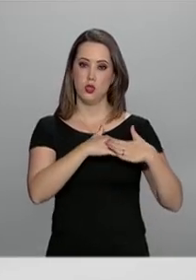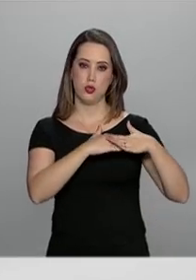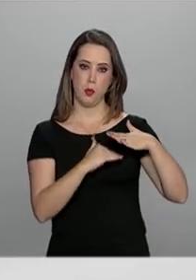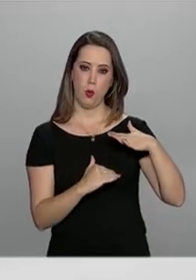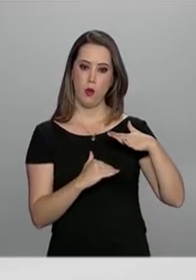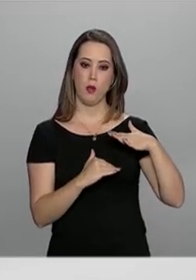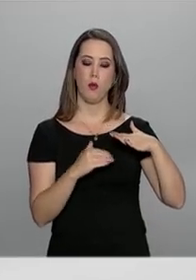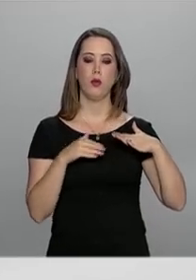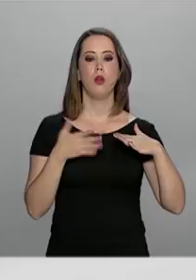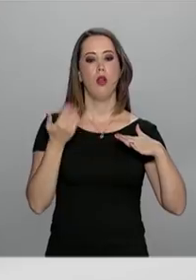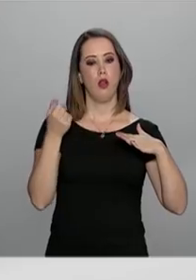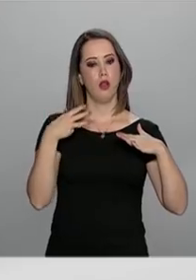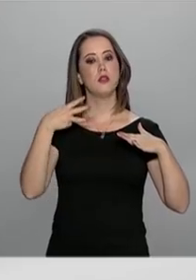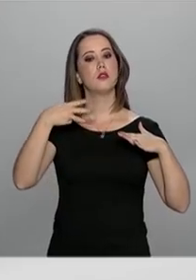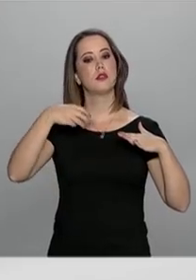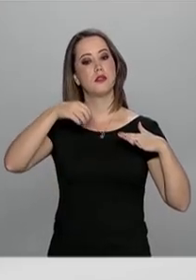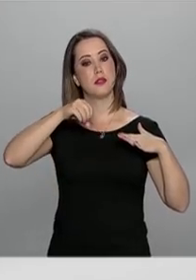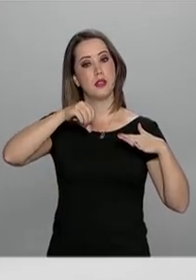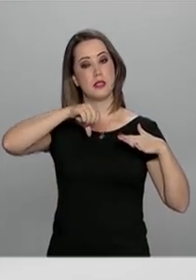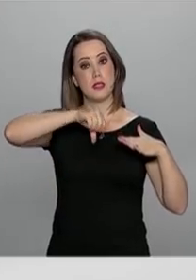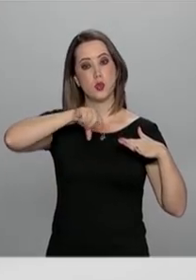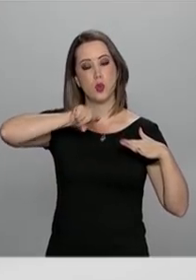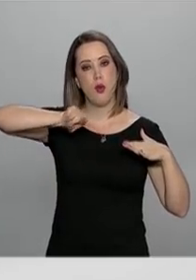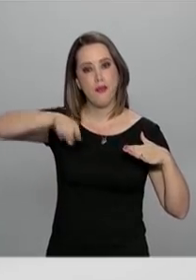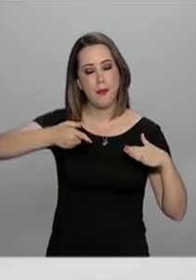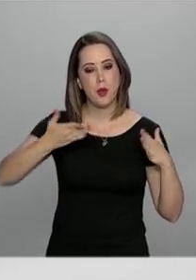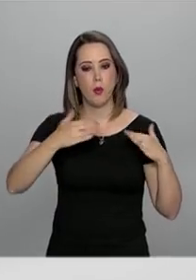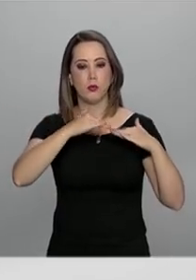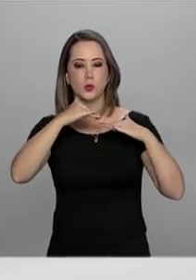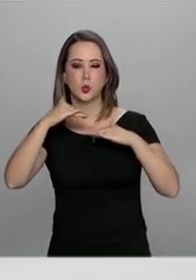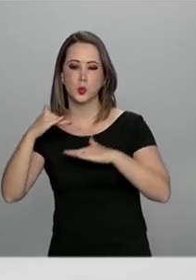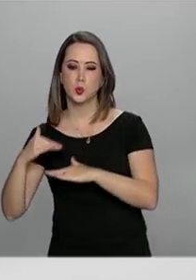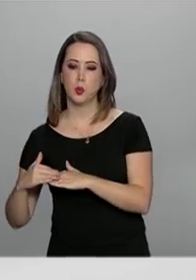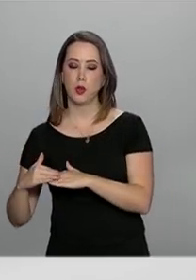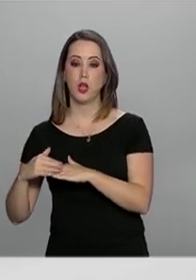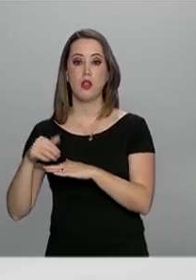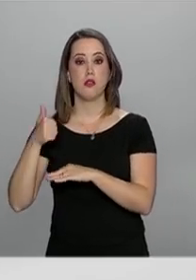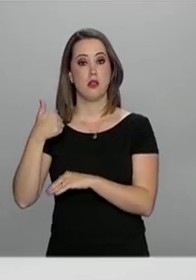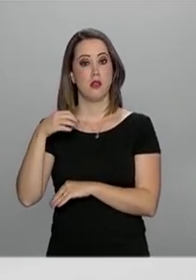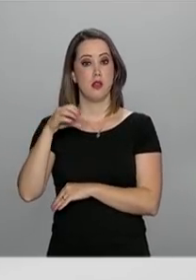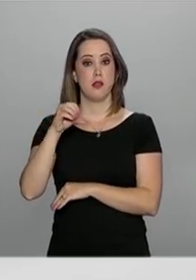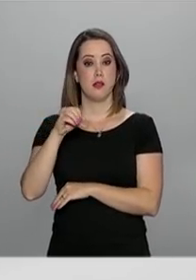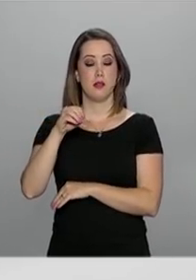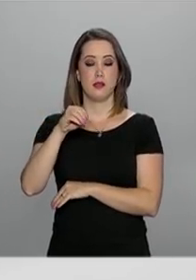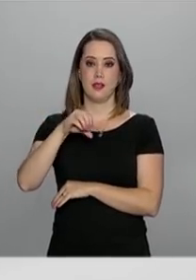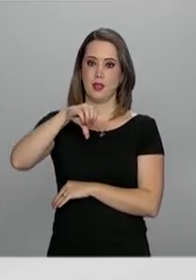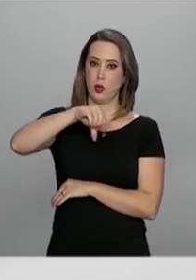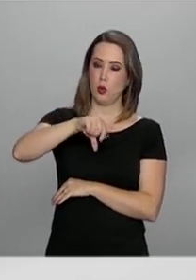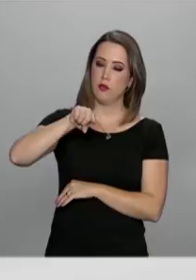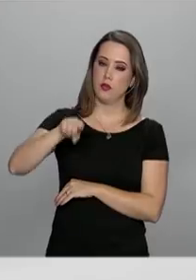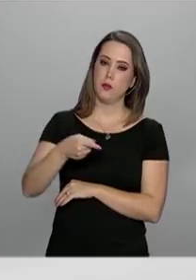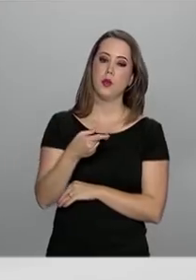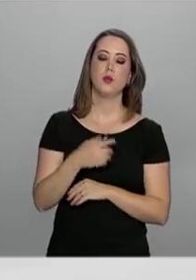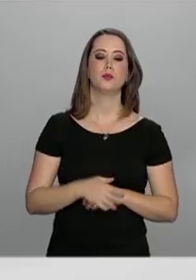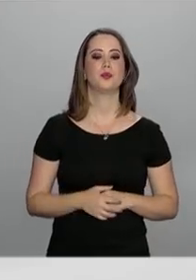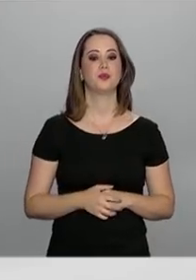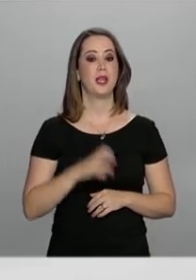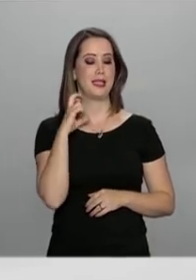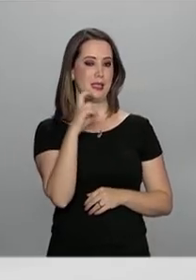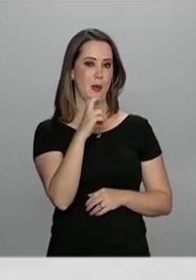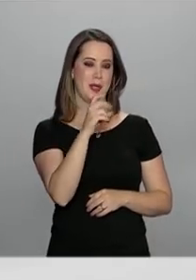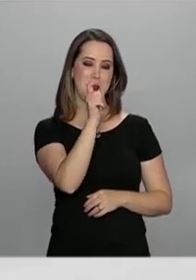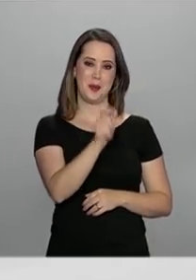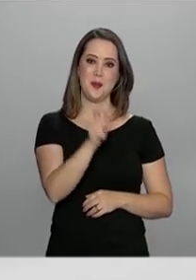Foi de mais de 309 mil em 2017 para cerca de 109 mil em 2018. E 55